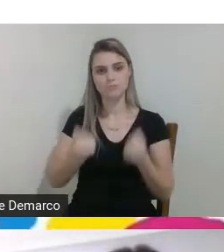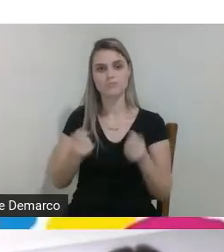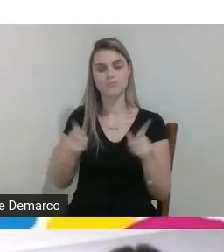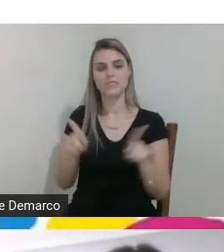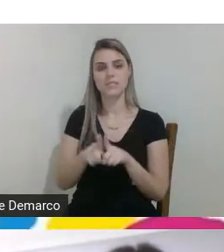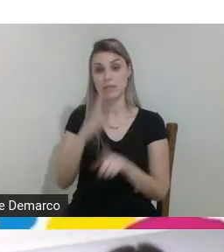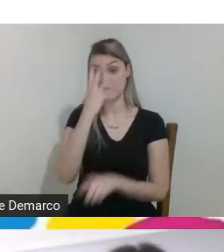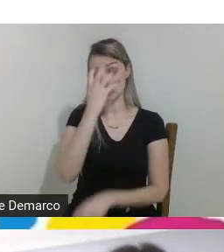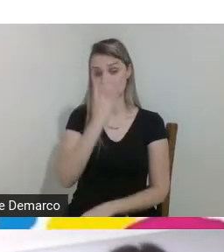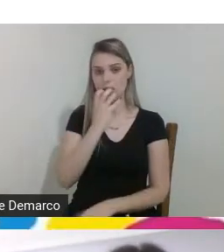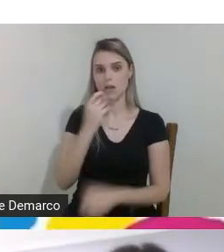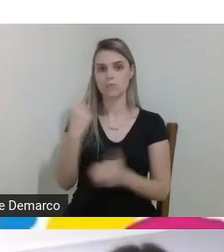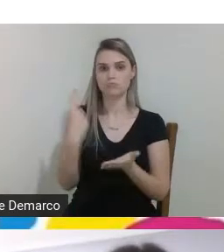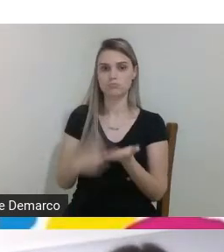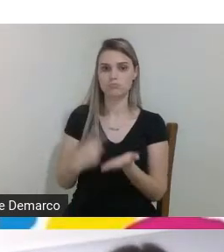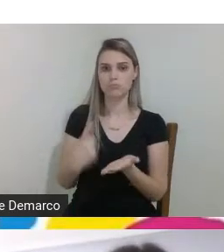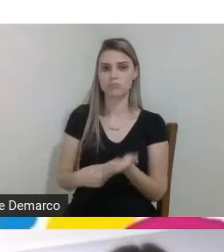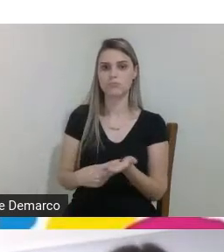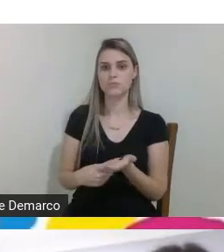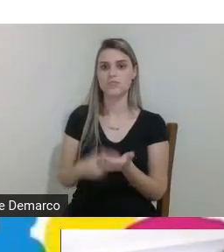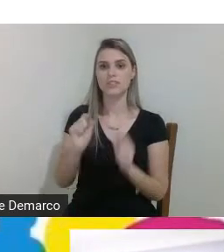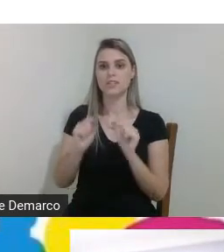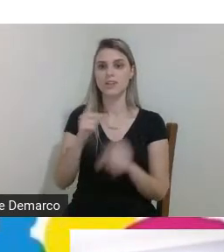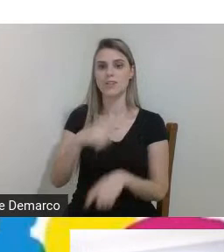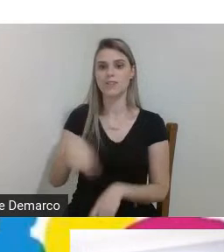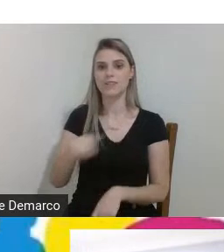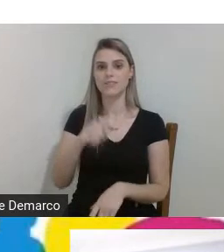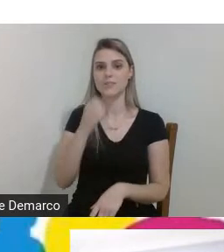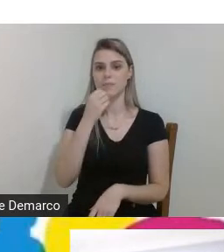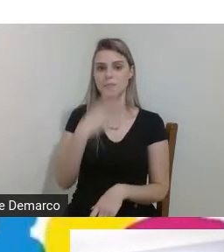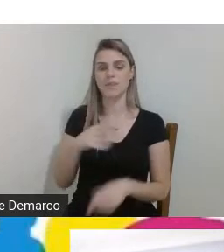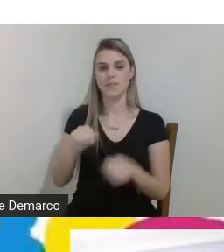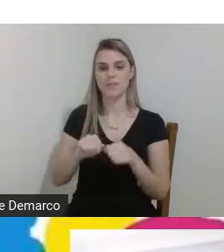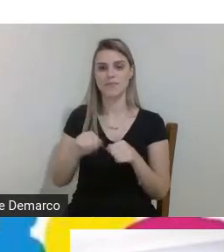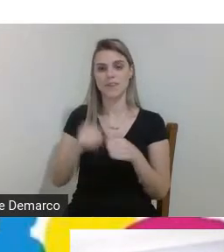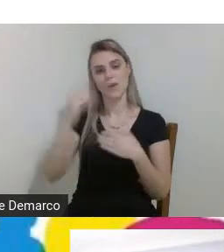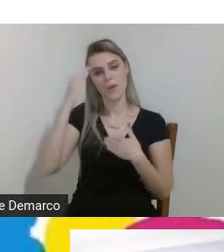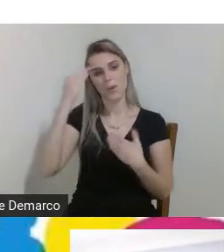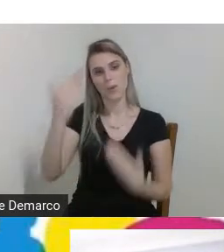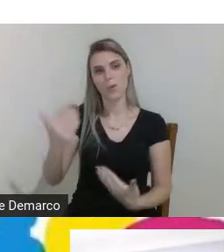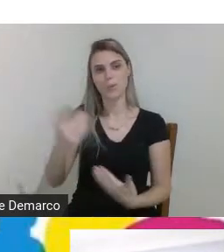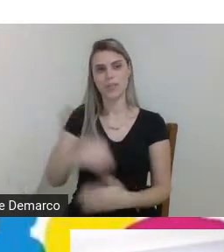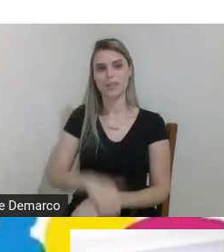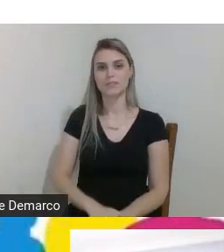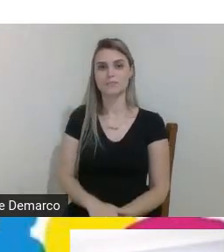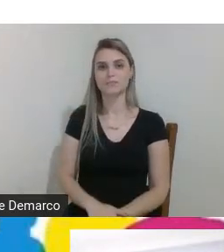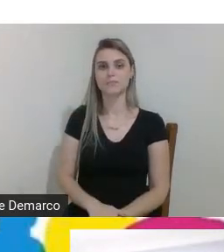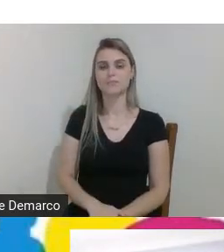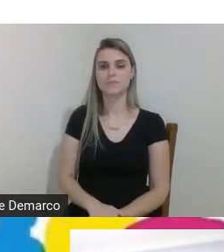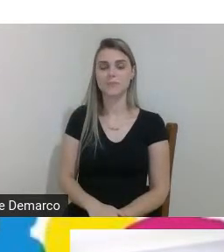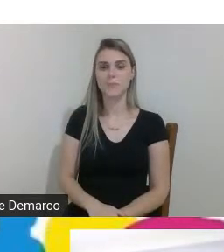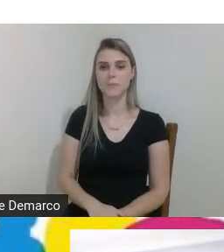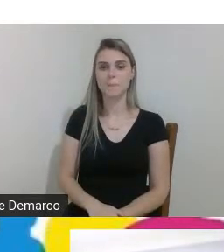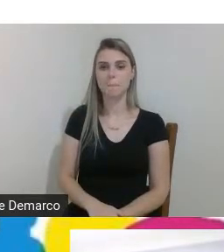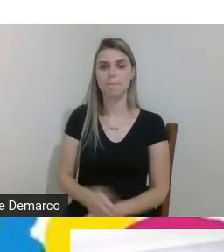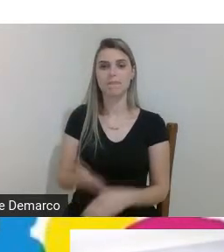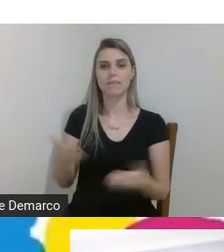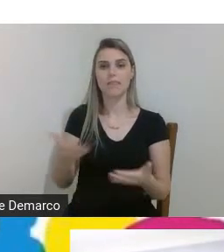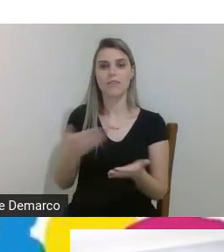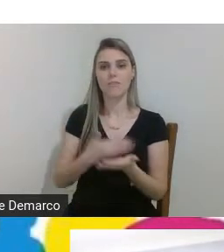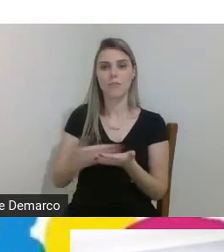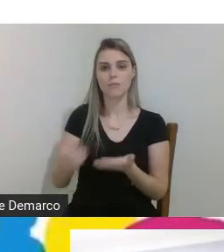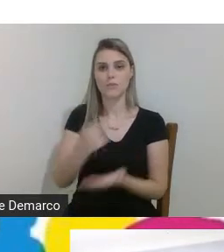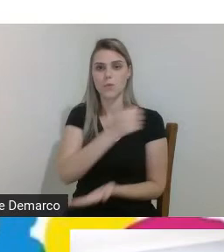sério e tão comprometido que vocês bem realizam muito obrigada então nós vamos iniciar com os